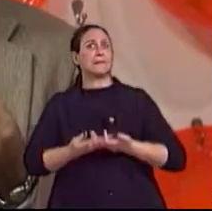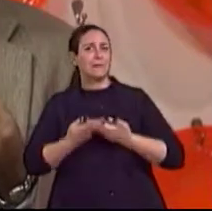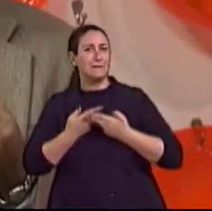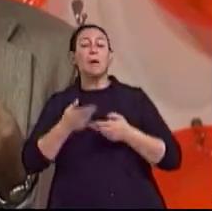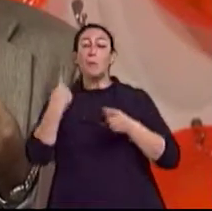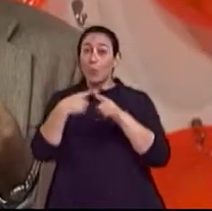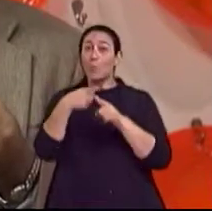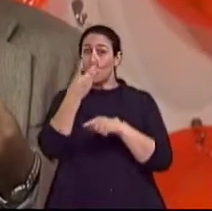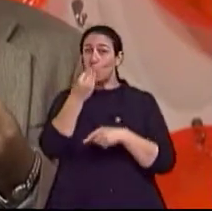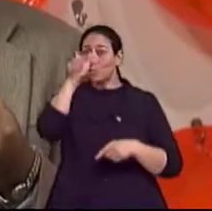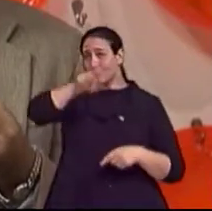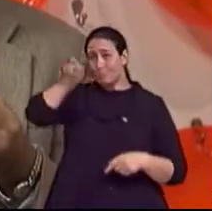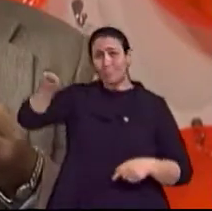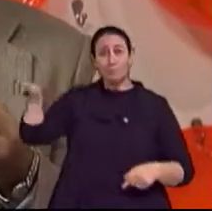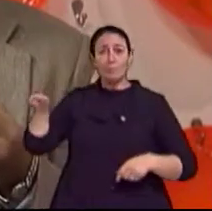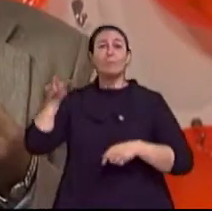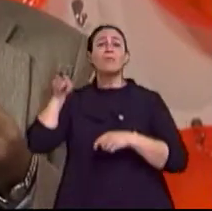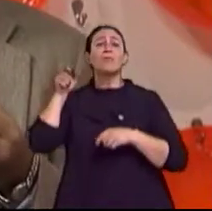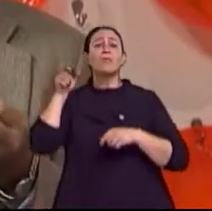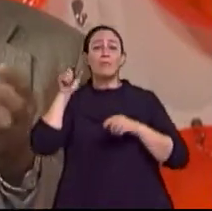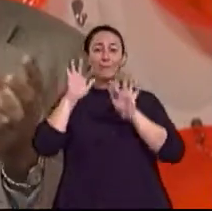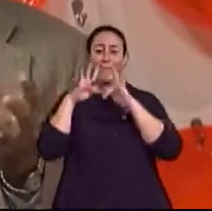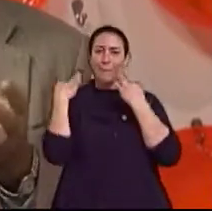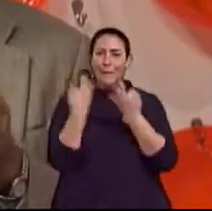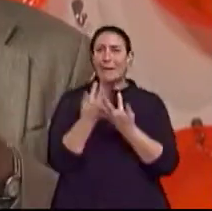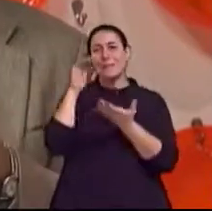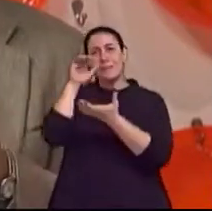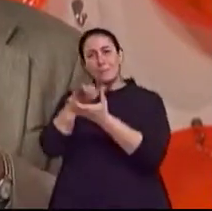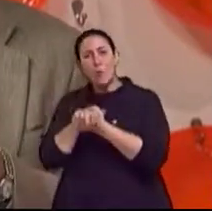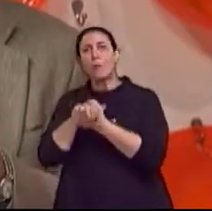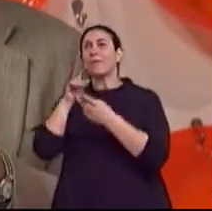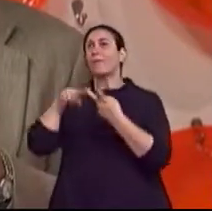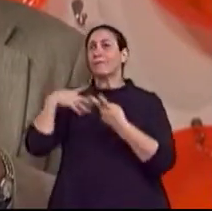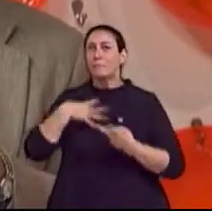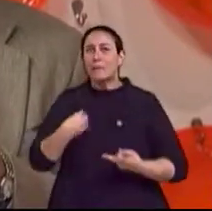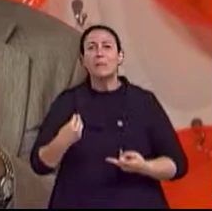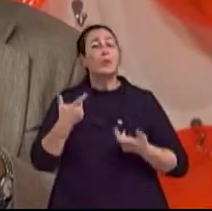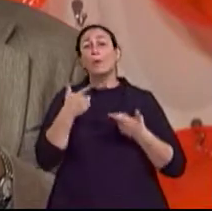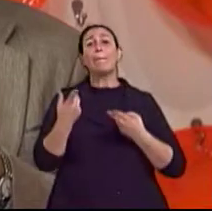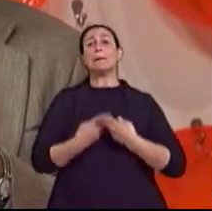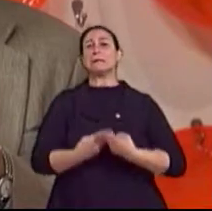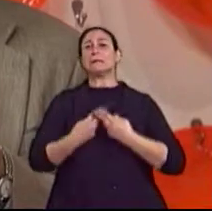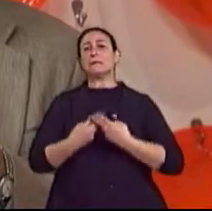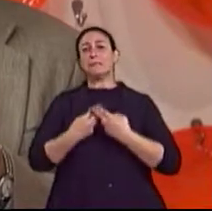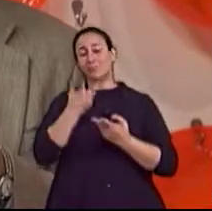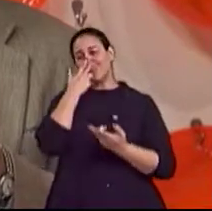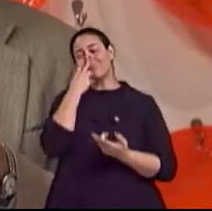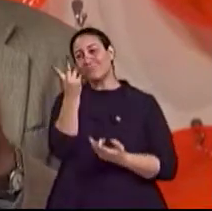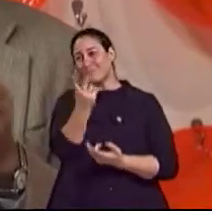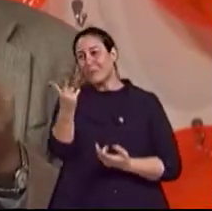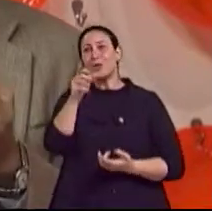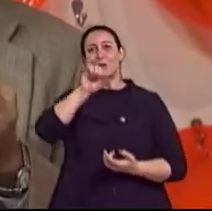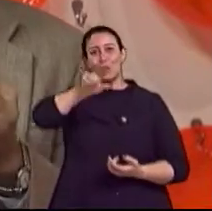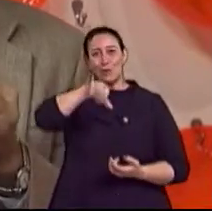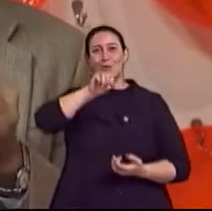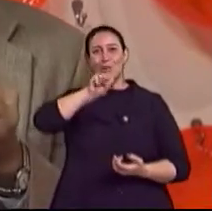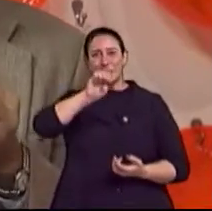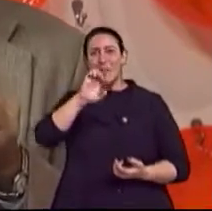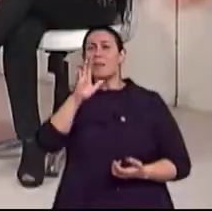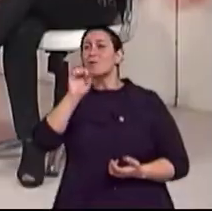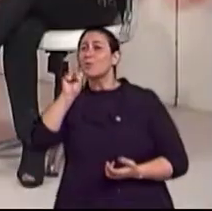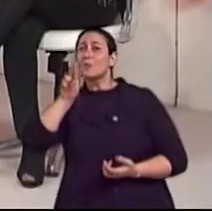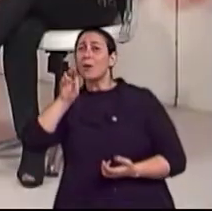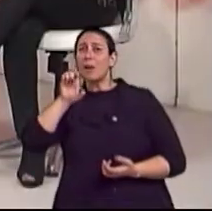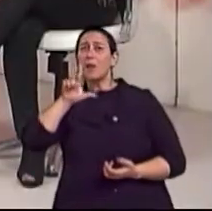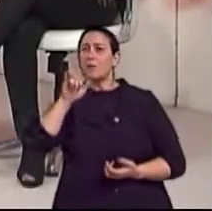dificuldade em lidar com isso, especialmente os cônjuges, e daí a beleza do caso... Desse casal. Do seu José, da dona Sueli, porque ela